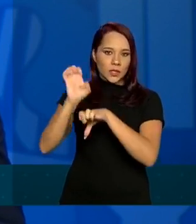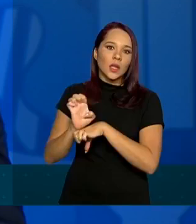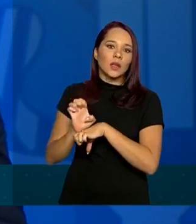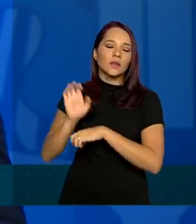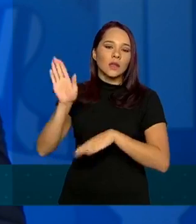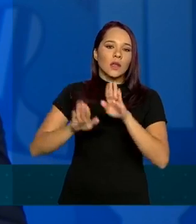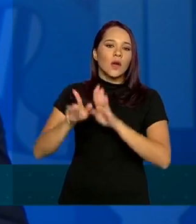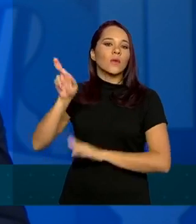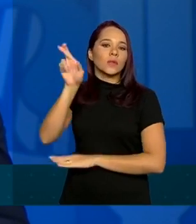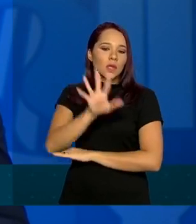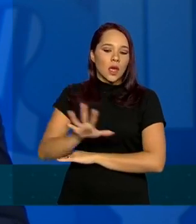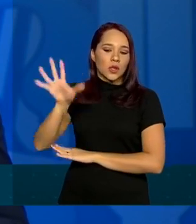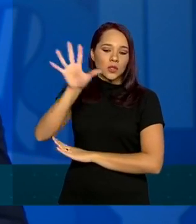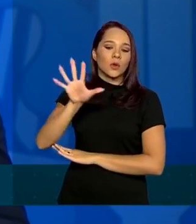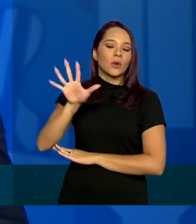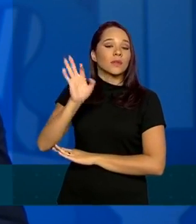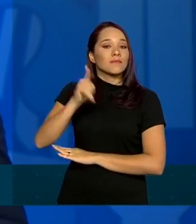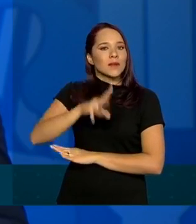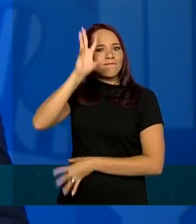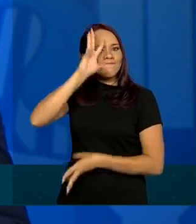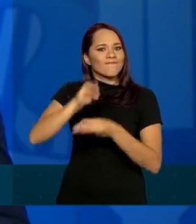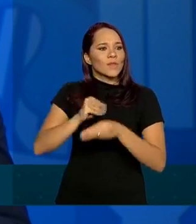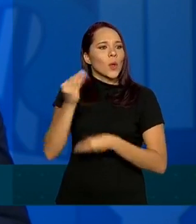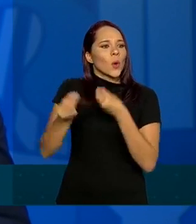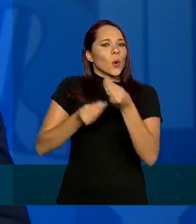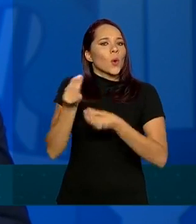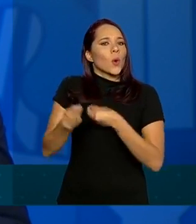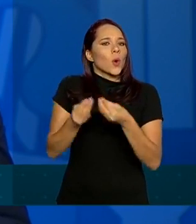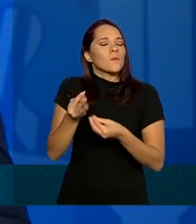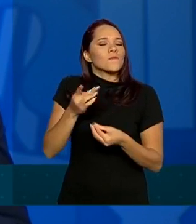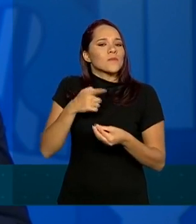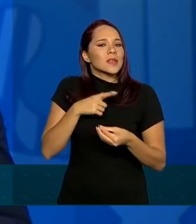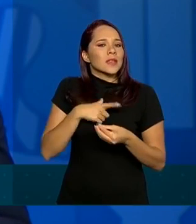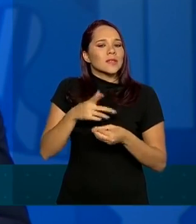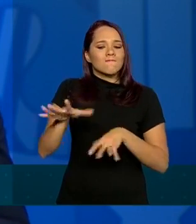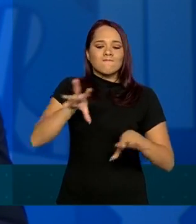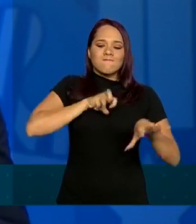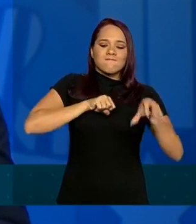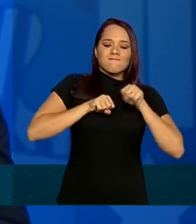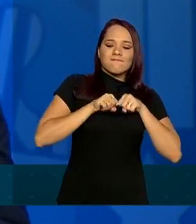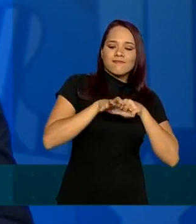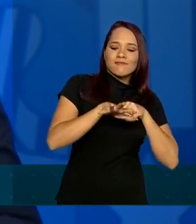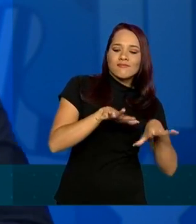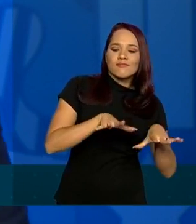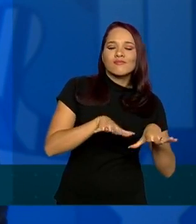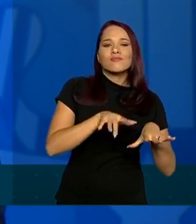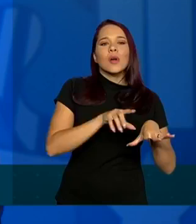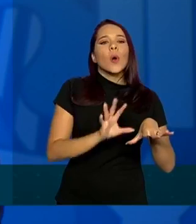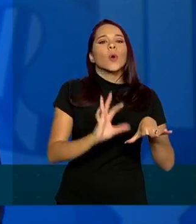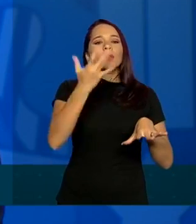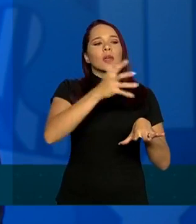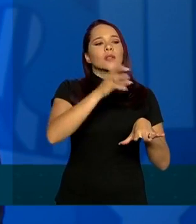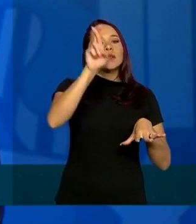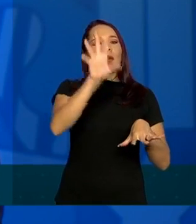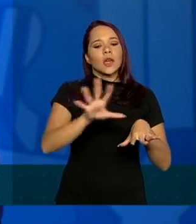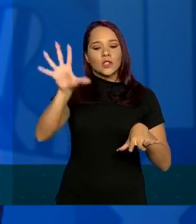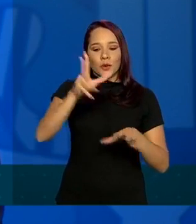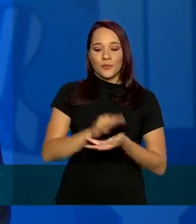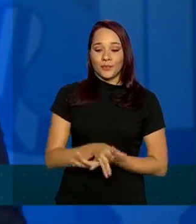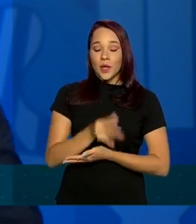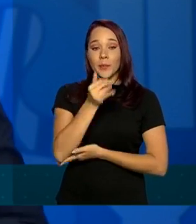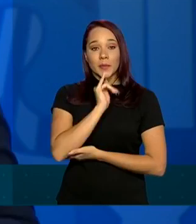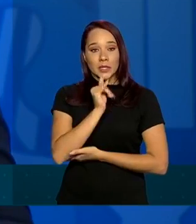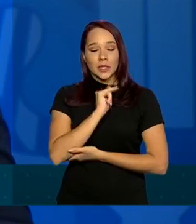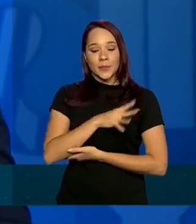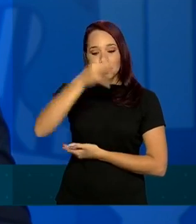metropolitanas, justamente para entender como essa dinâmica de transmissão ocorre por cada uma das regiões. Por exemplo, na